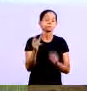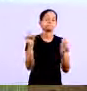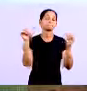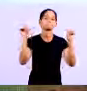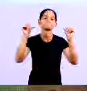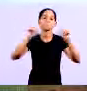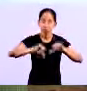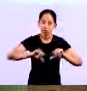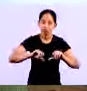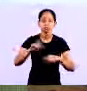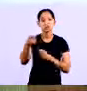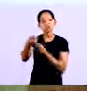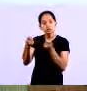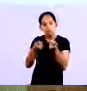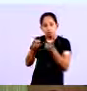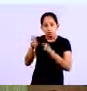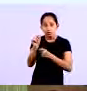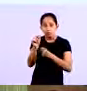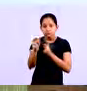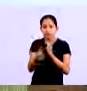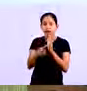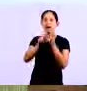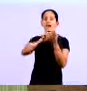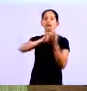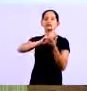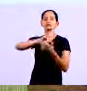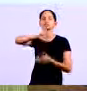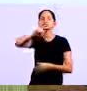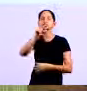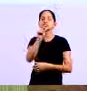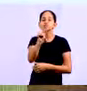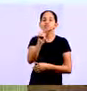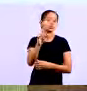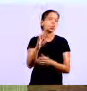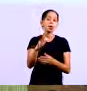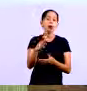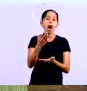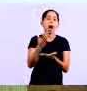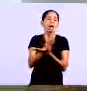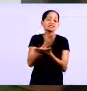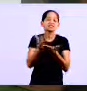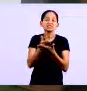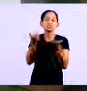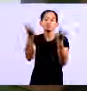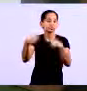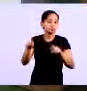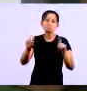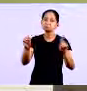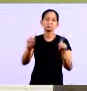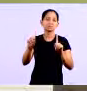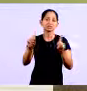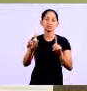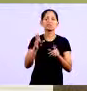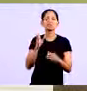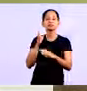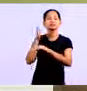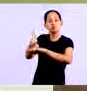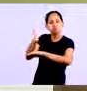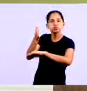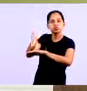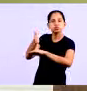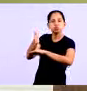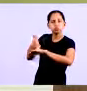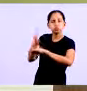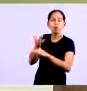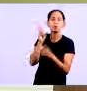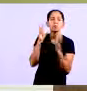Se você faz uma negociação, professor, naturalmente, os juros vão ser baixos, às vezes nem cobram juros. Exatamente. Se você for um cliente assídu da empresa, muitas vezes ela acaba